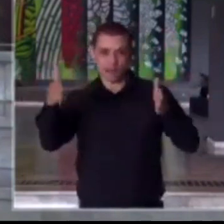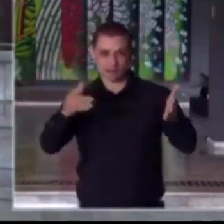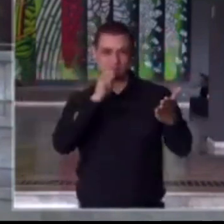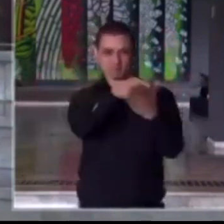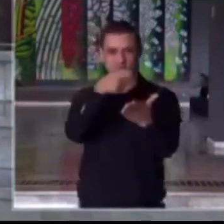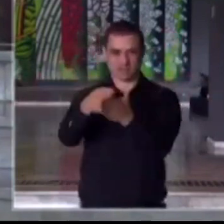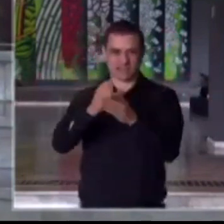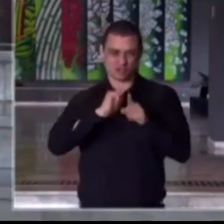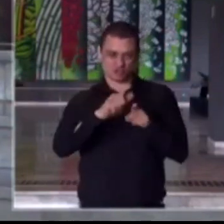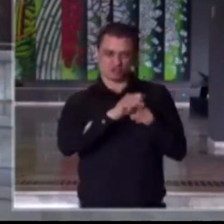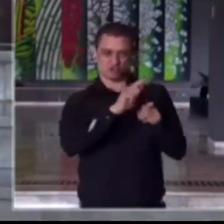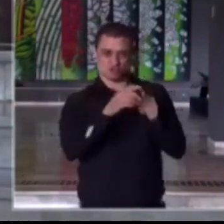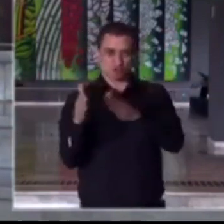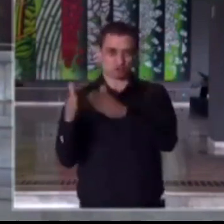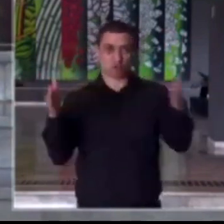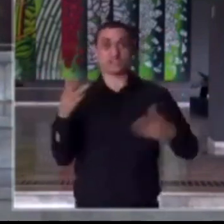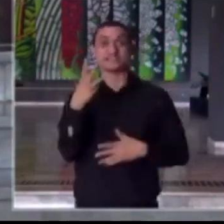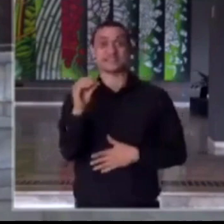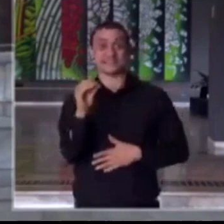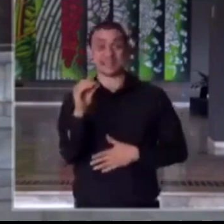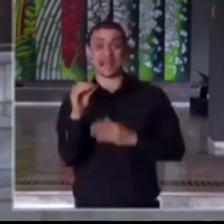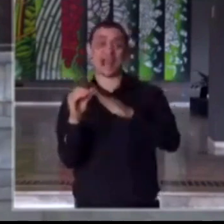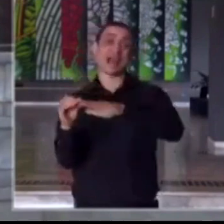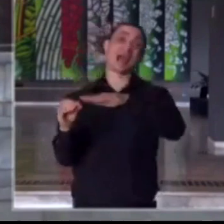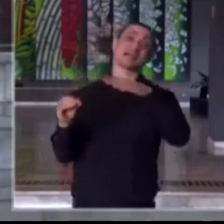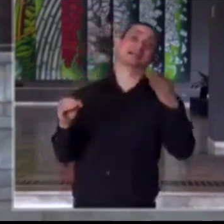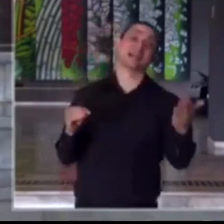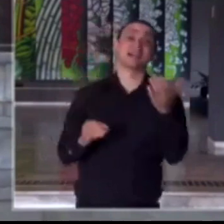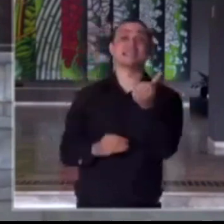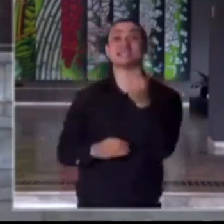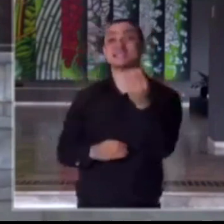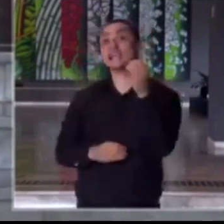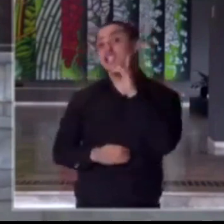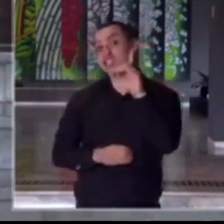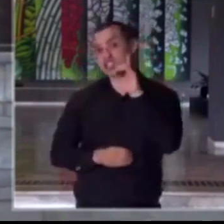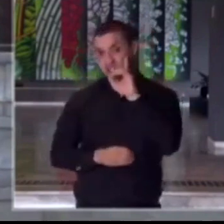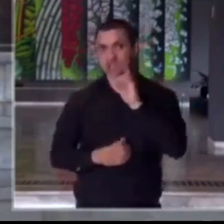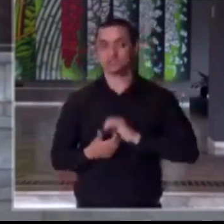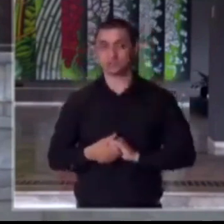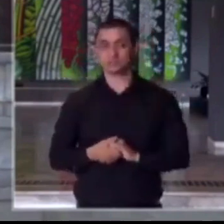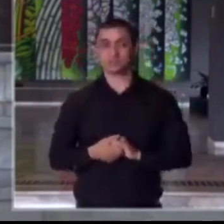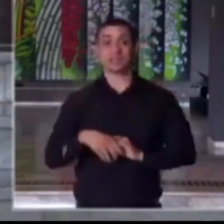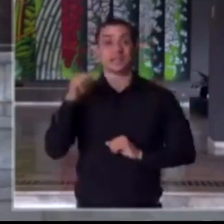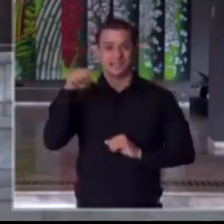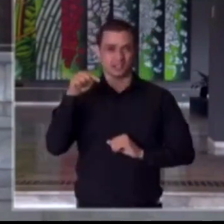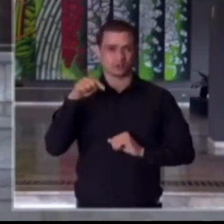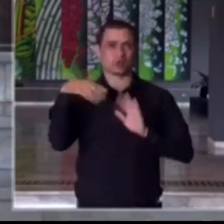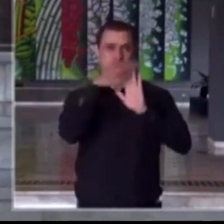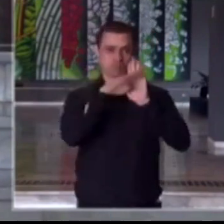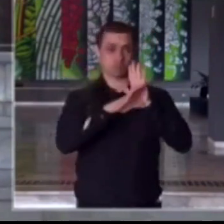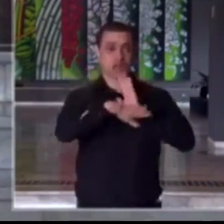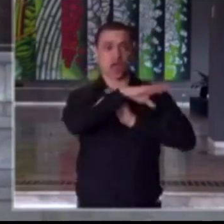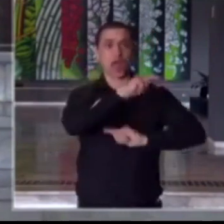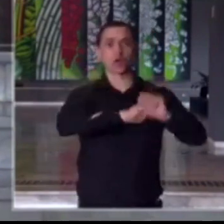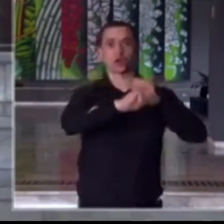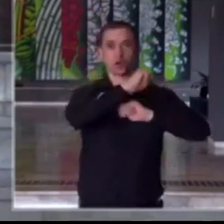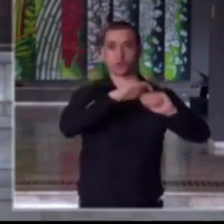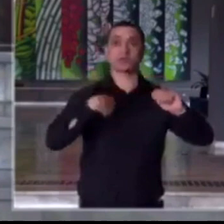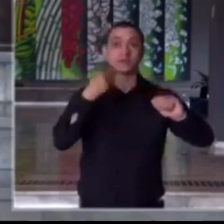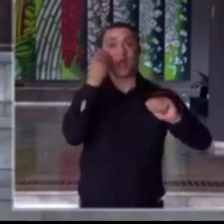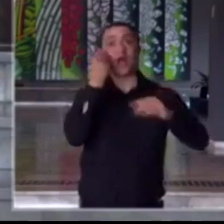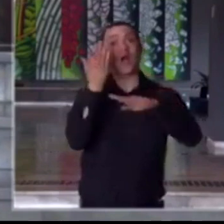das parcelas vigentes passou de 30 para 60 dias. São medidas de ordem econômica